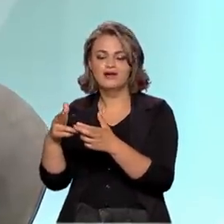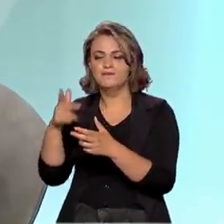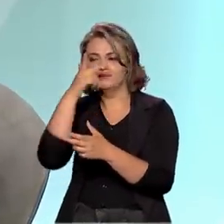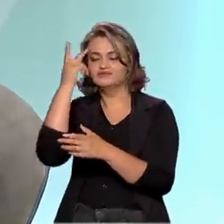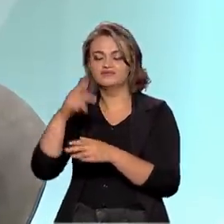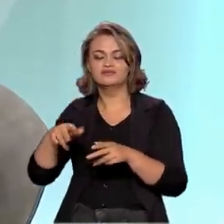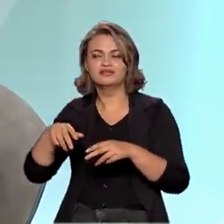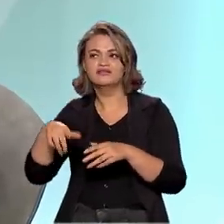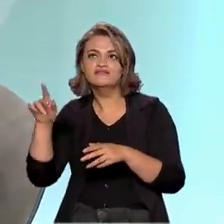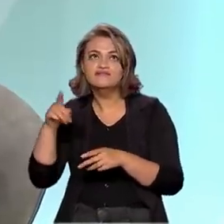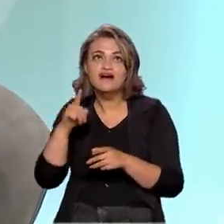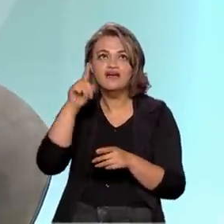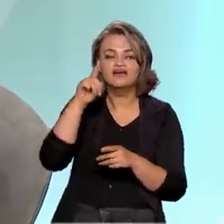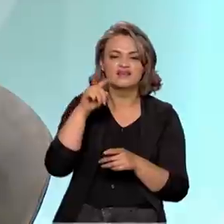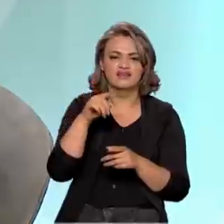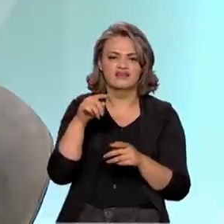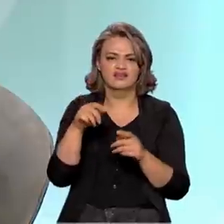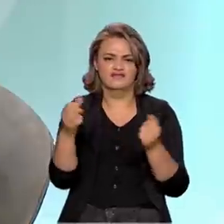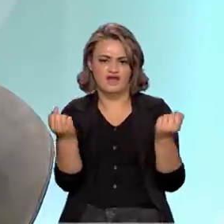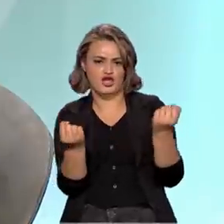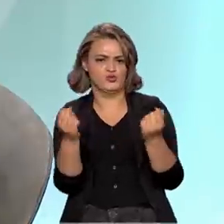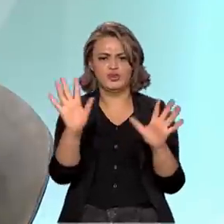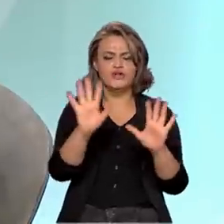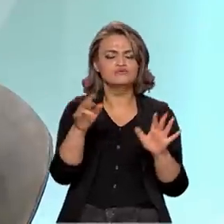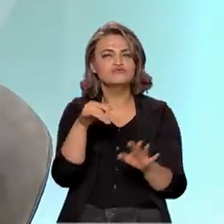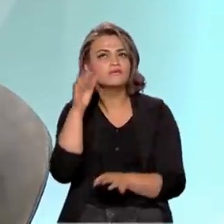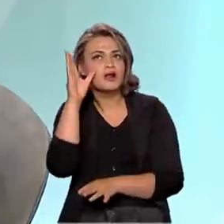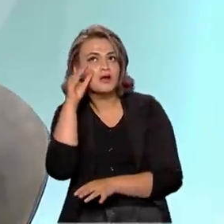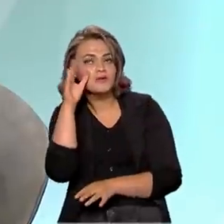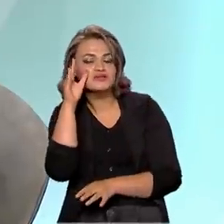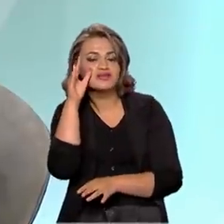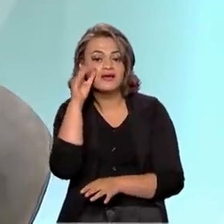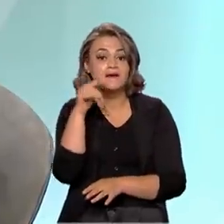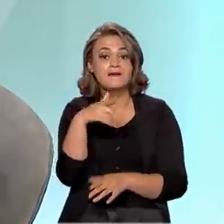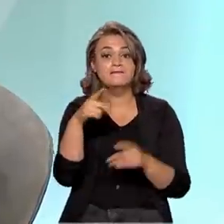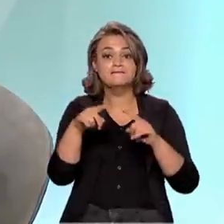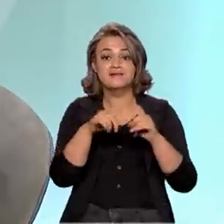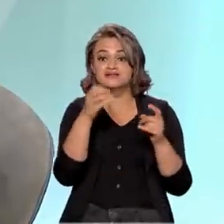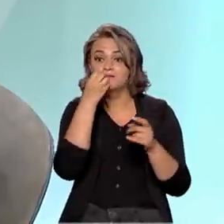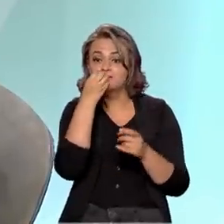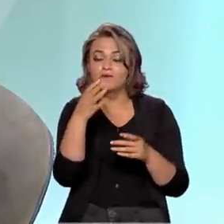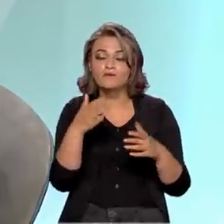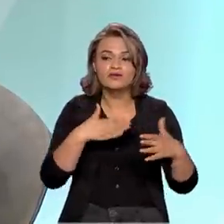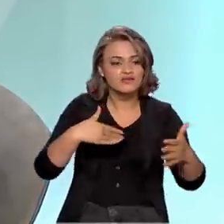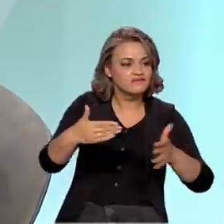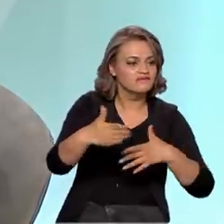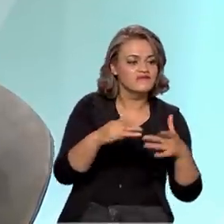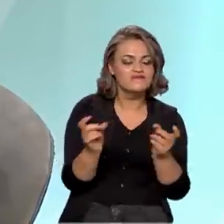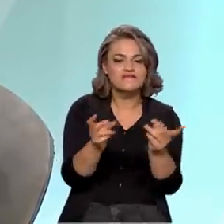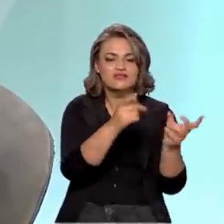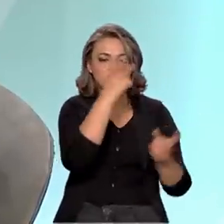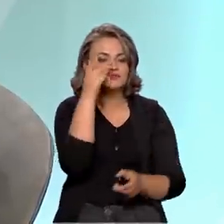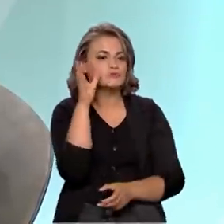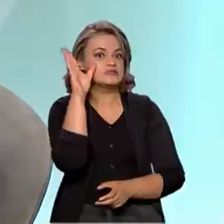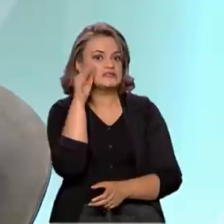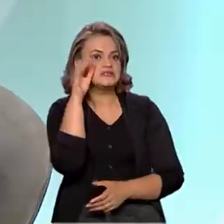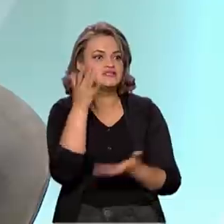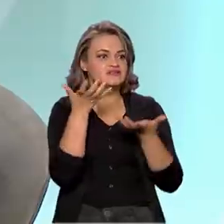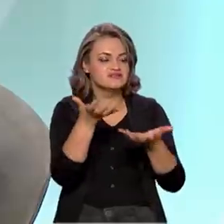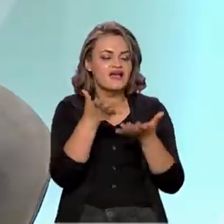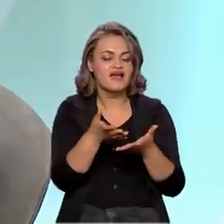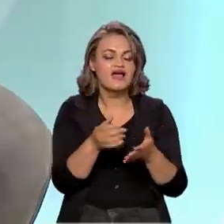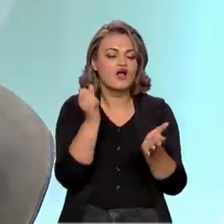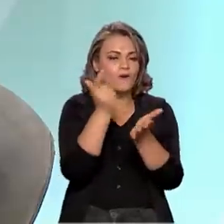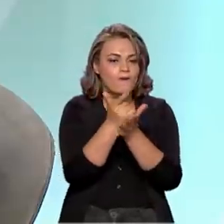problemas da espaçonave, mas isso vai abrir um mercado enorme no mundo. E o Brasil tem que participar disso.